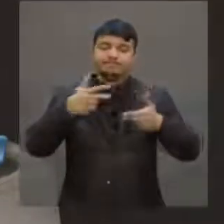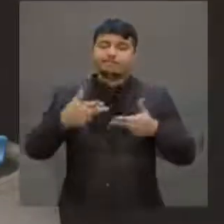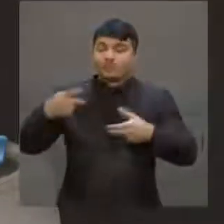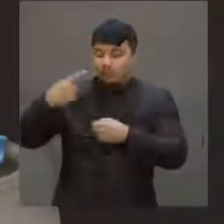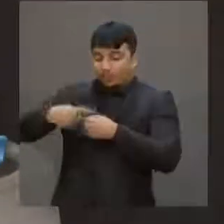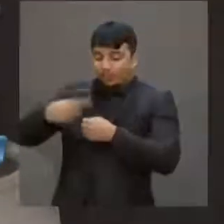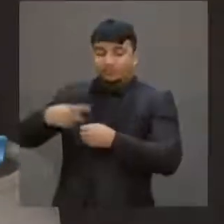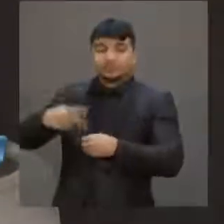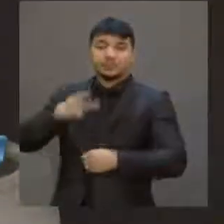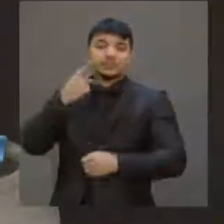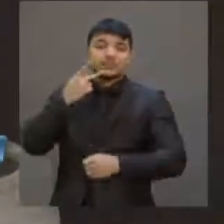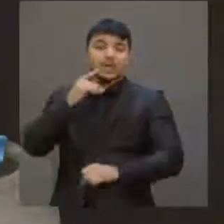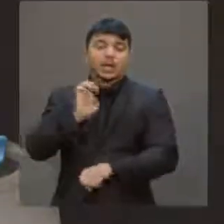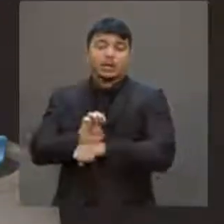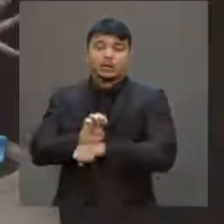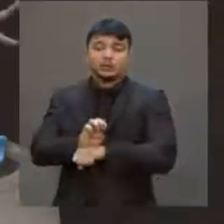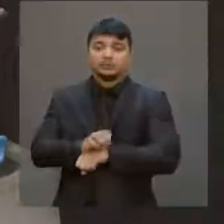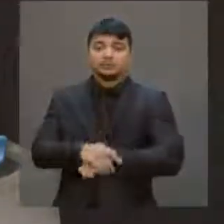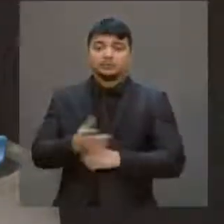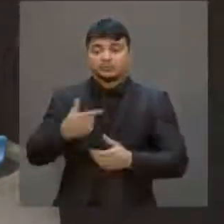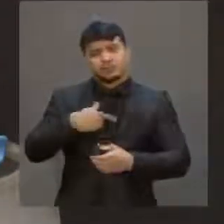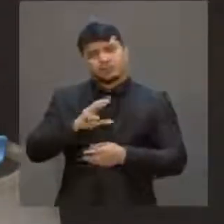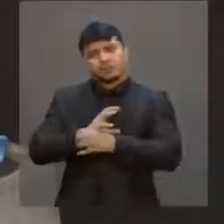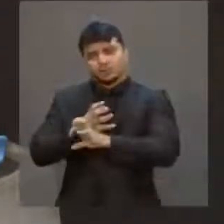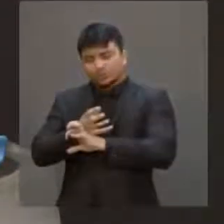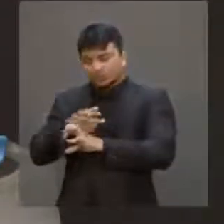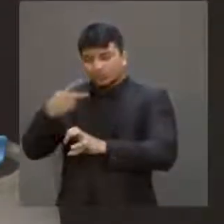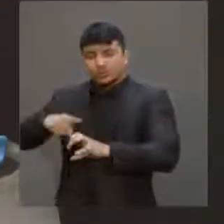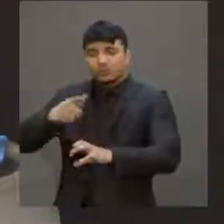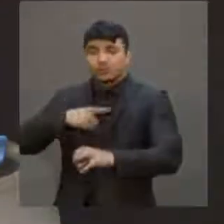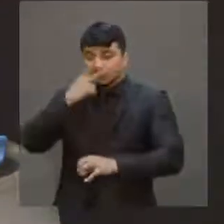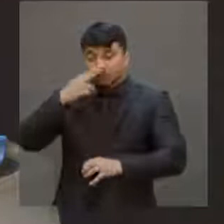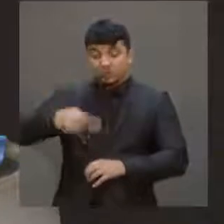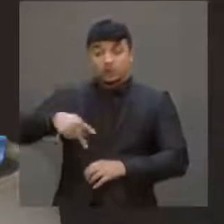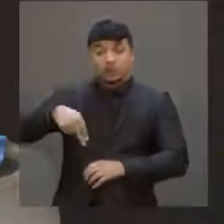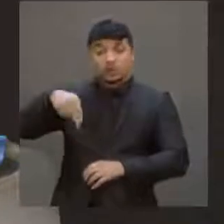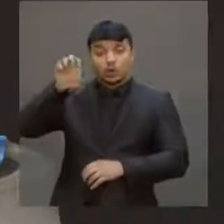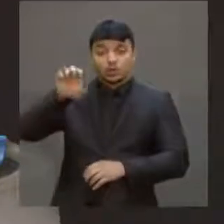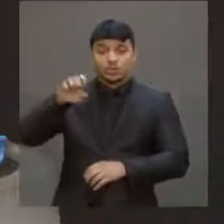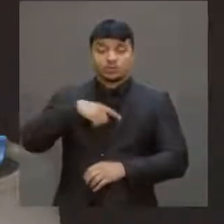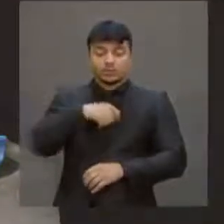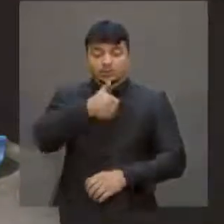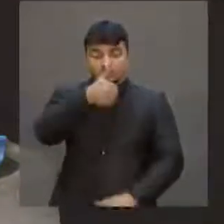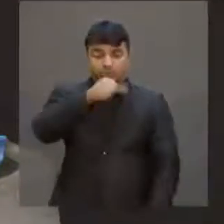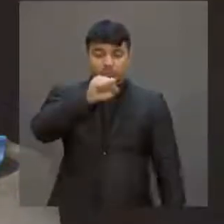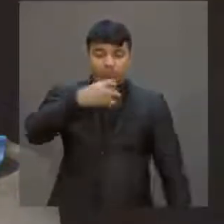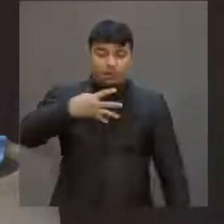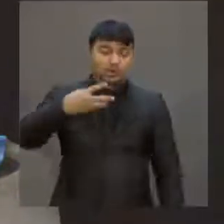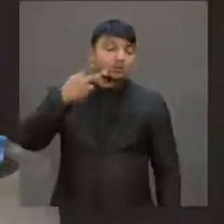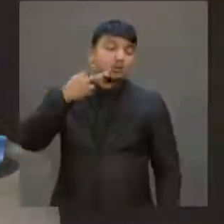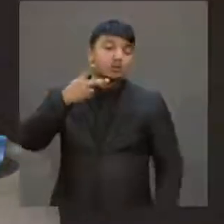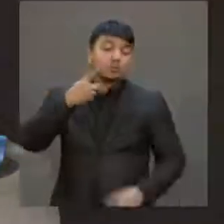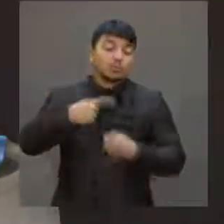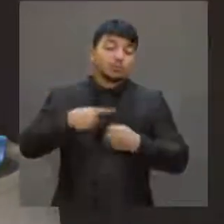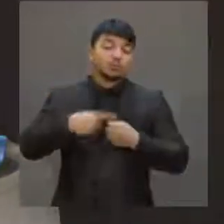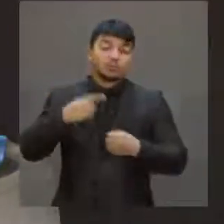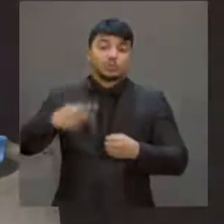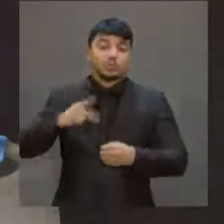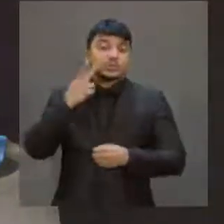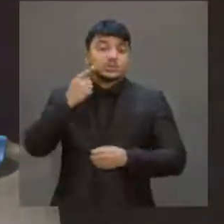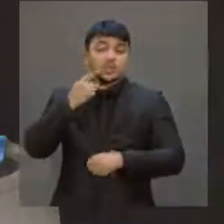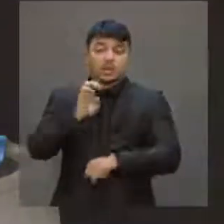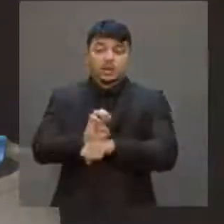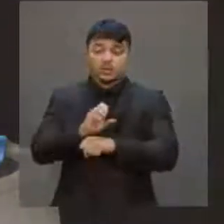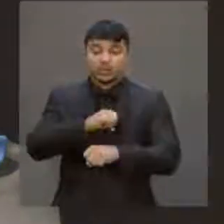cearenses. Do semiárido, na verdade, do semiárido nordestino. Dos 184 municípios do Ceará, 173,